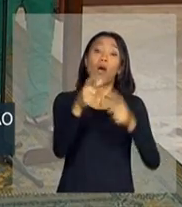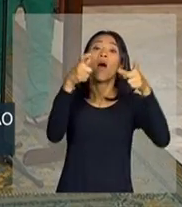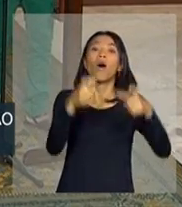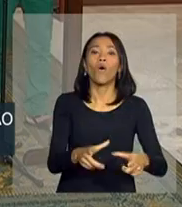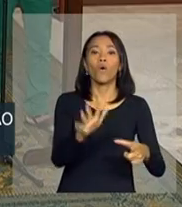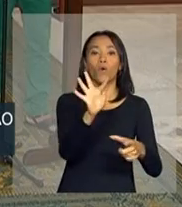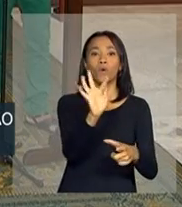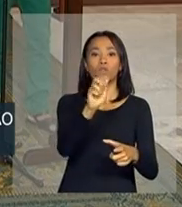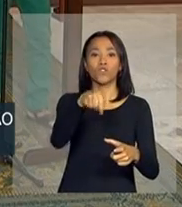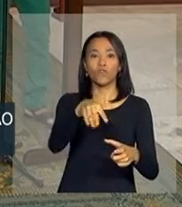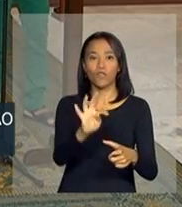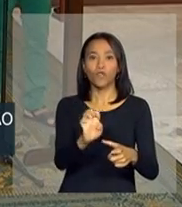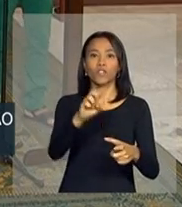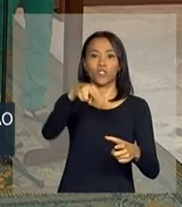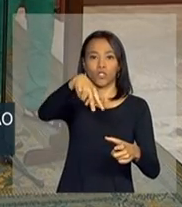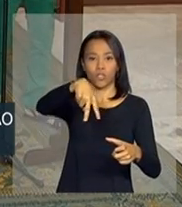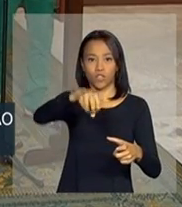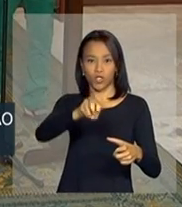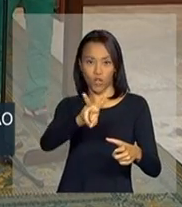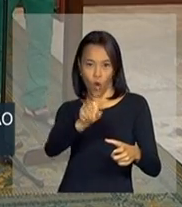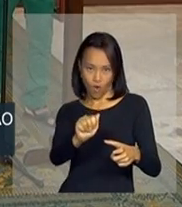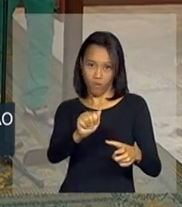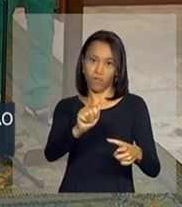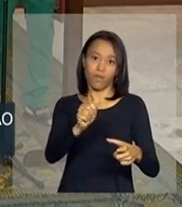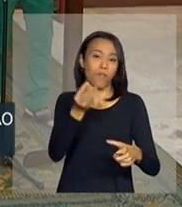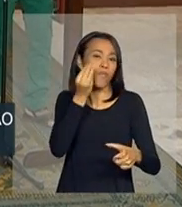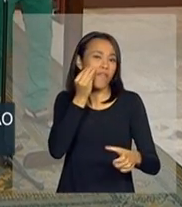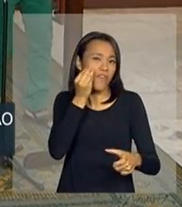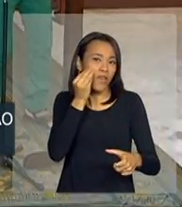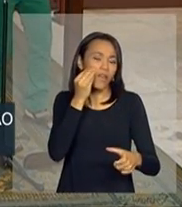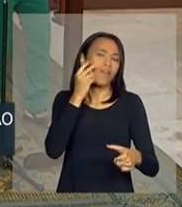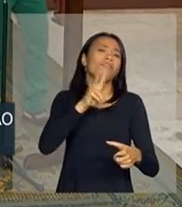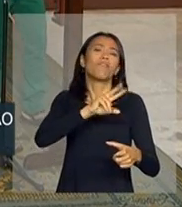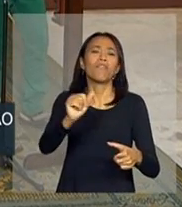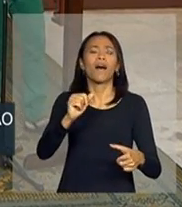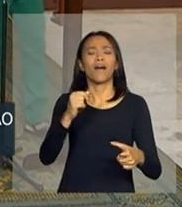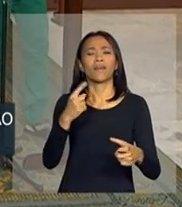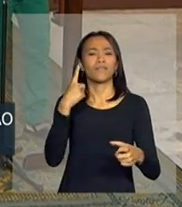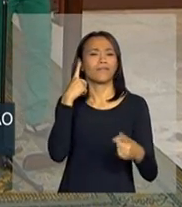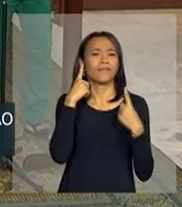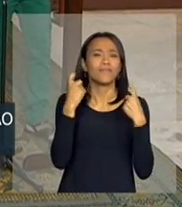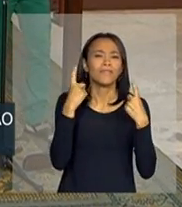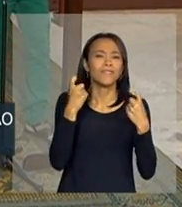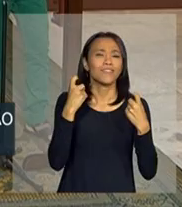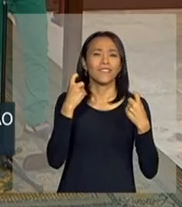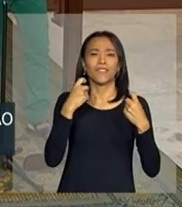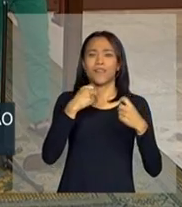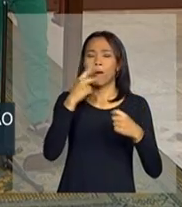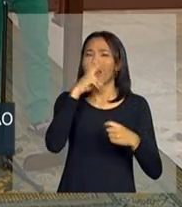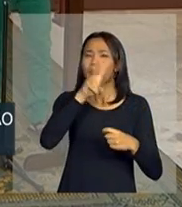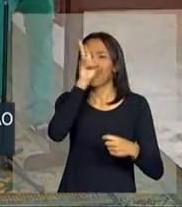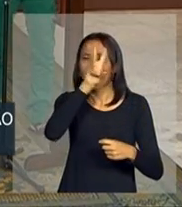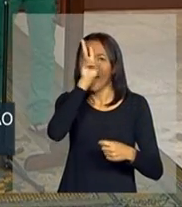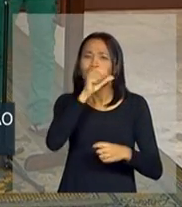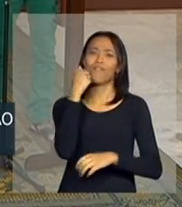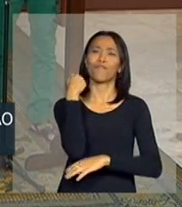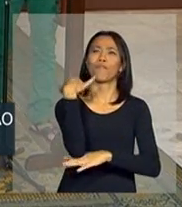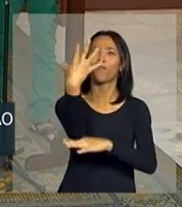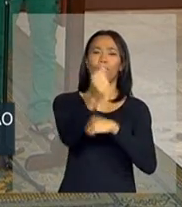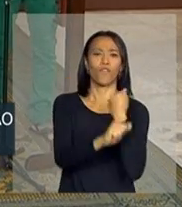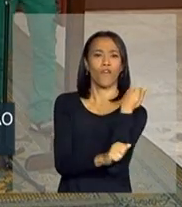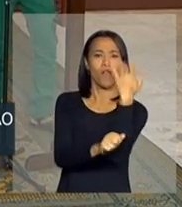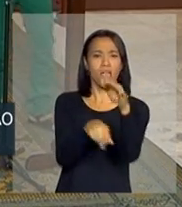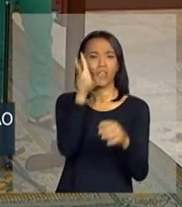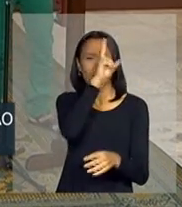Como um teste da FIFA. Então, vai o quê? Soar as nossas cachoeiras, soar as nossas florestas, soar as águas do